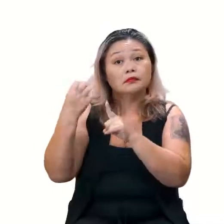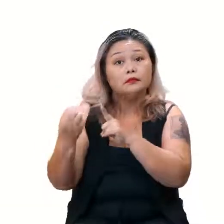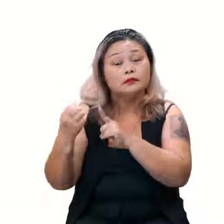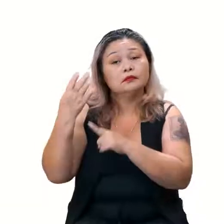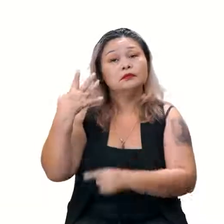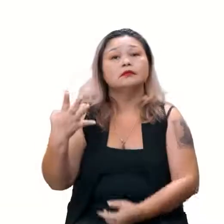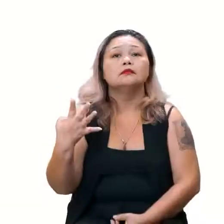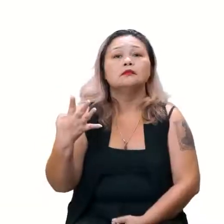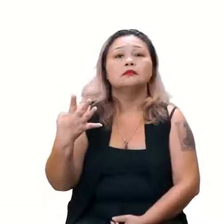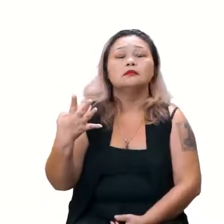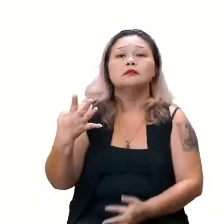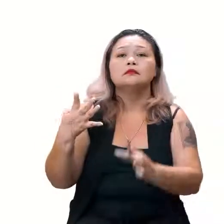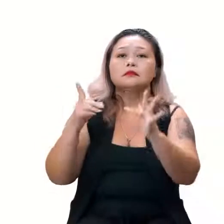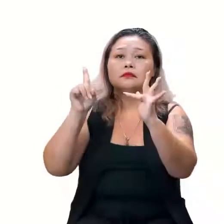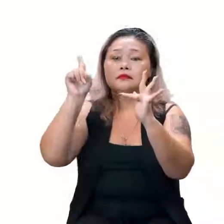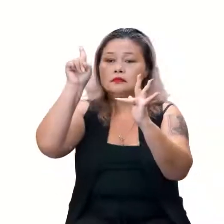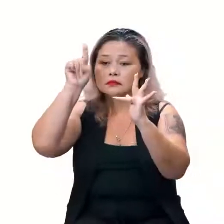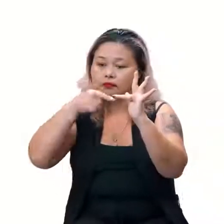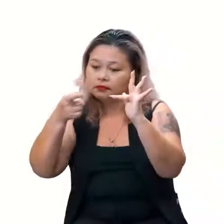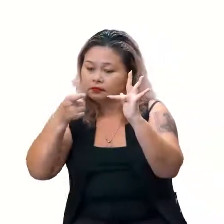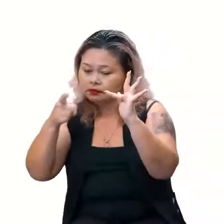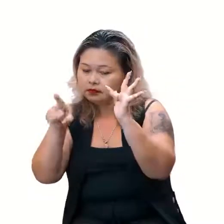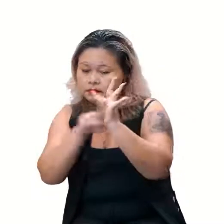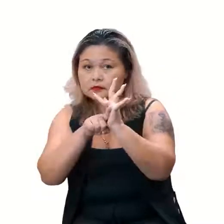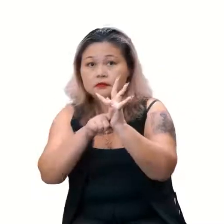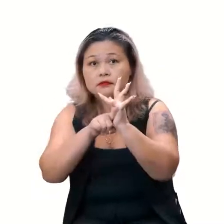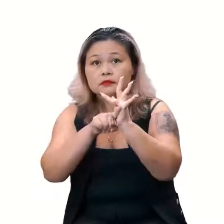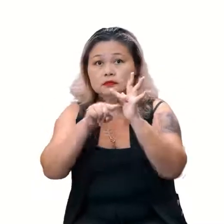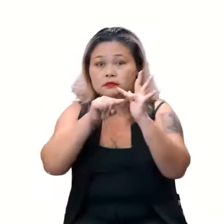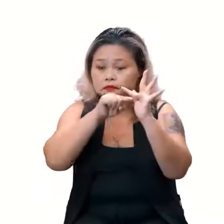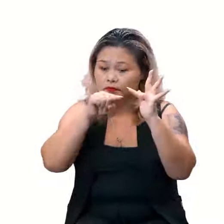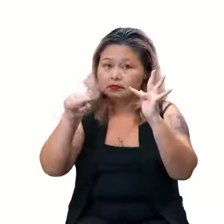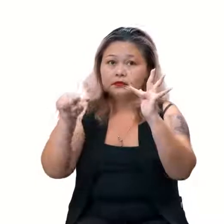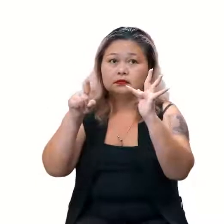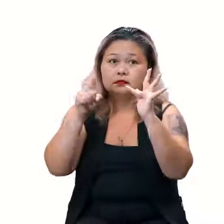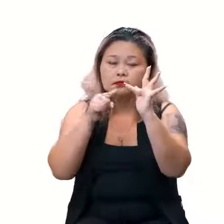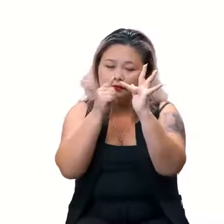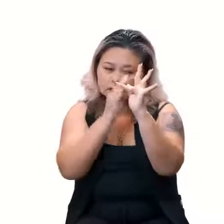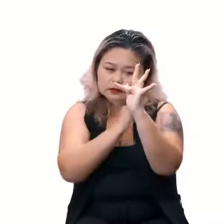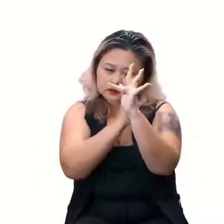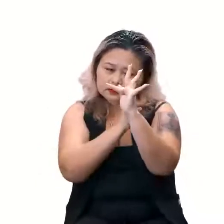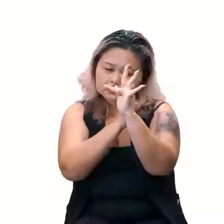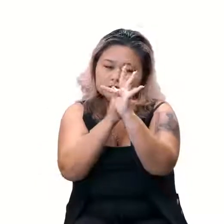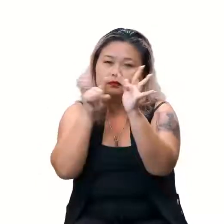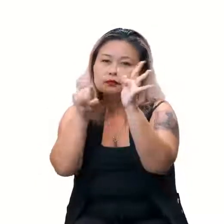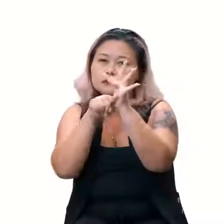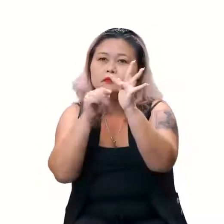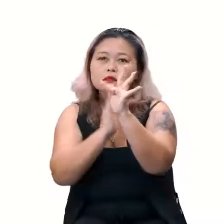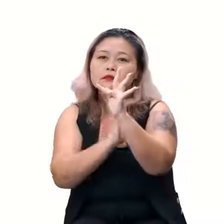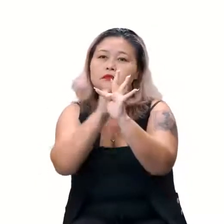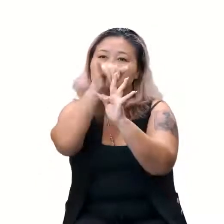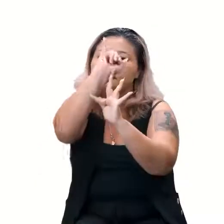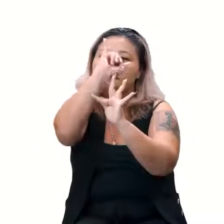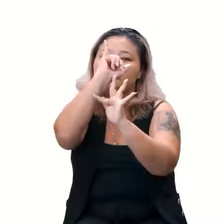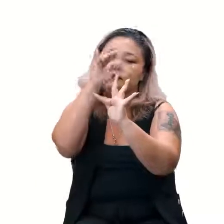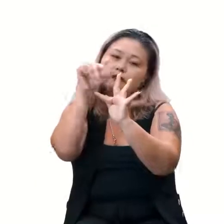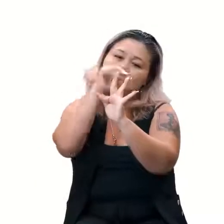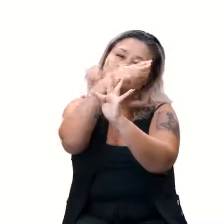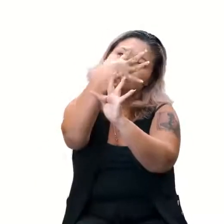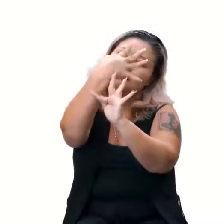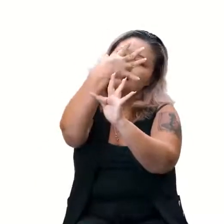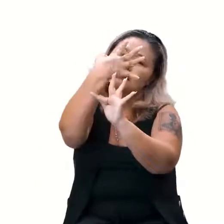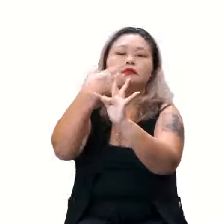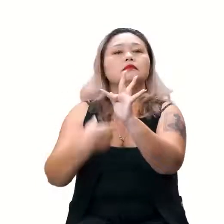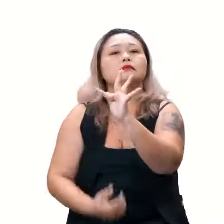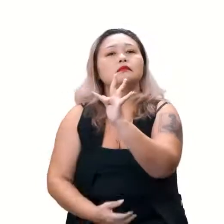4. Então, quando o X é menos 1, X menos 1 aqui, ó, quando o X é menos 1, o Y é 4. Olha aí.